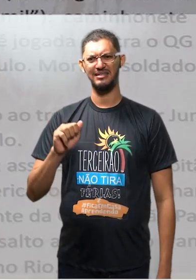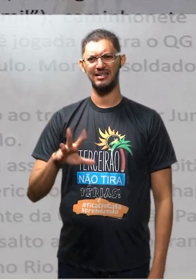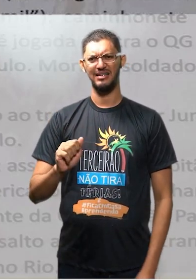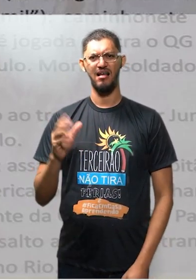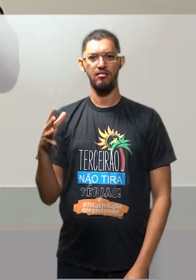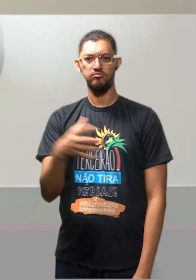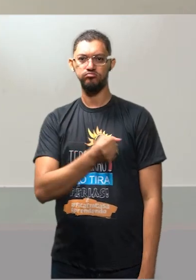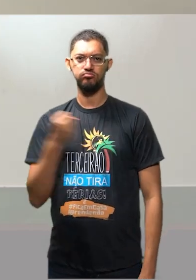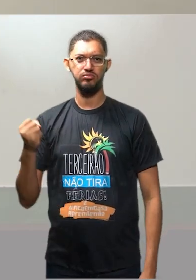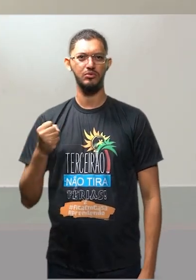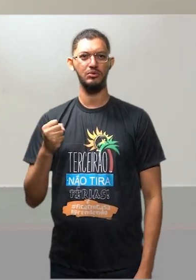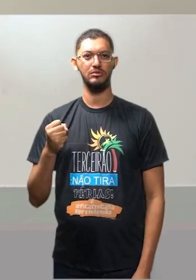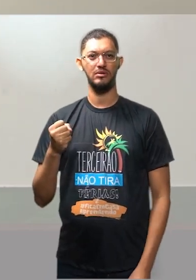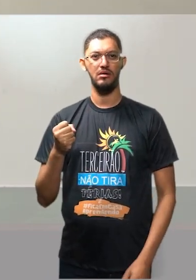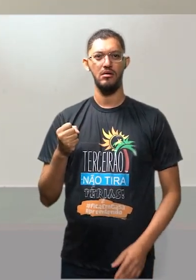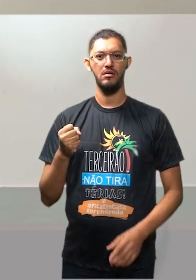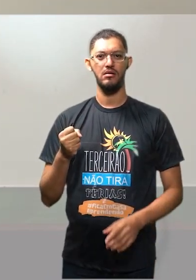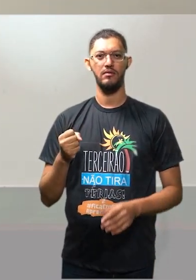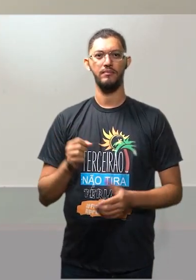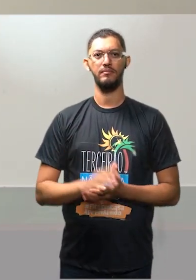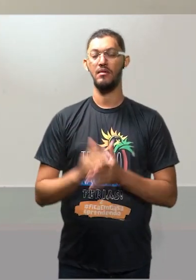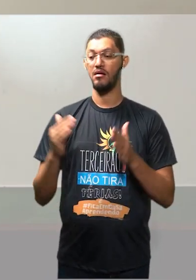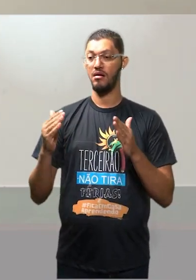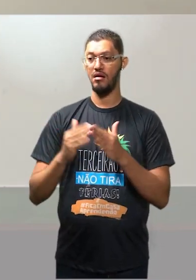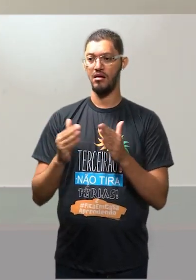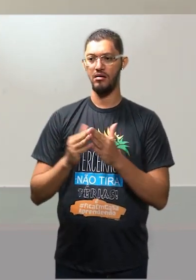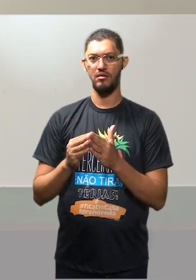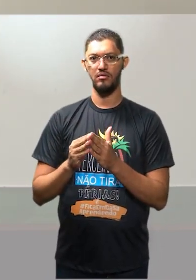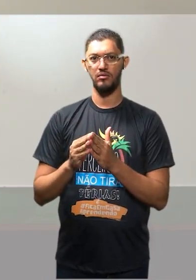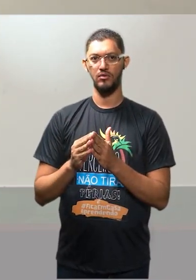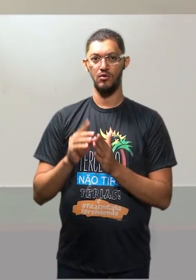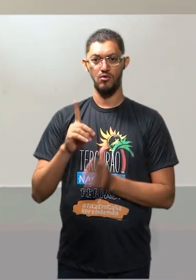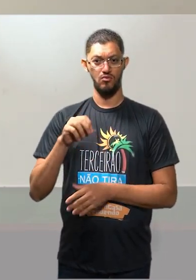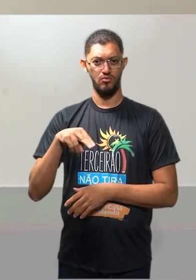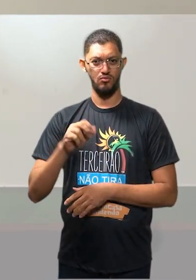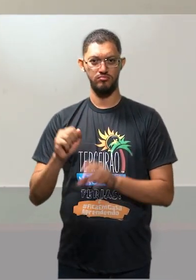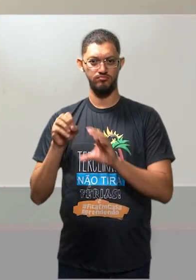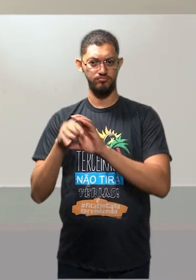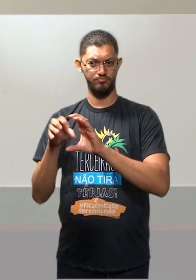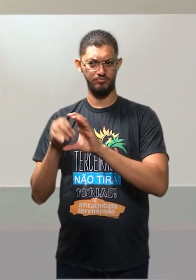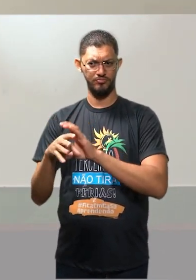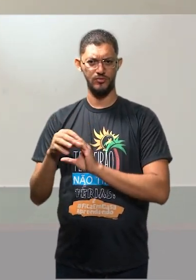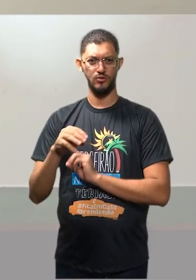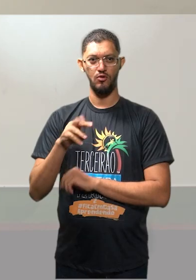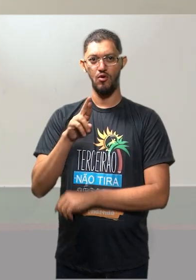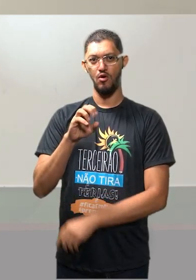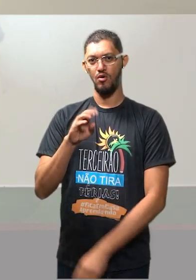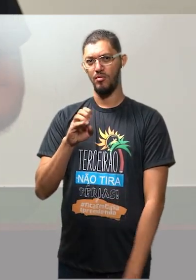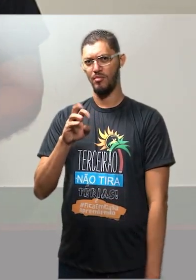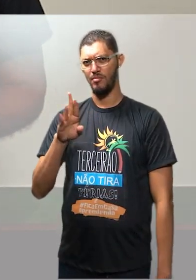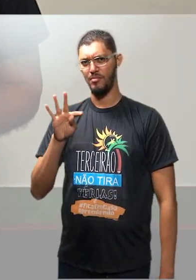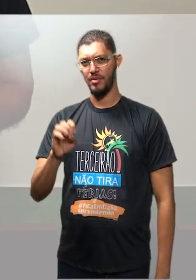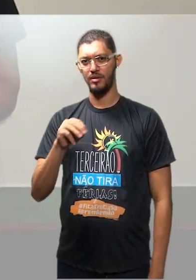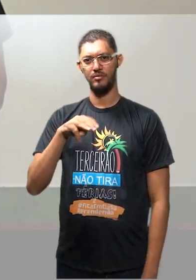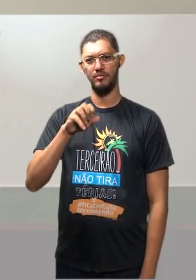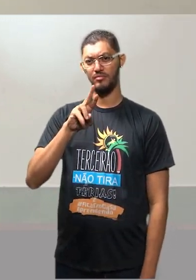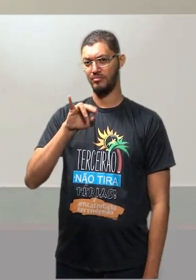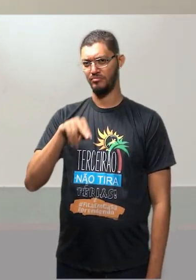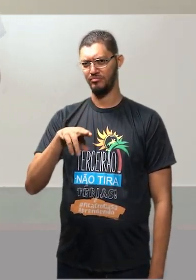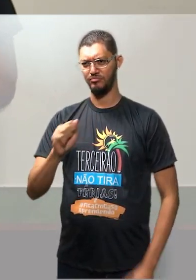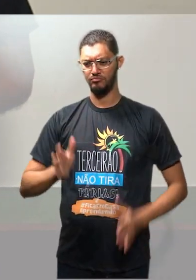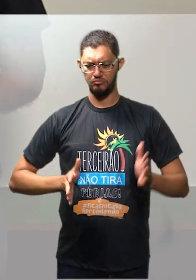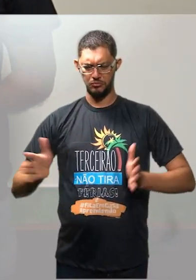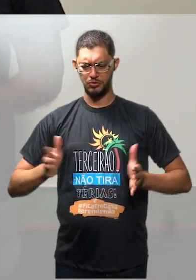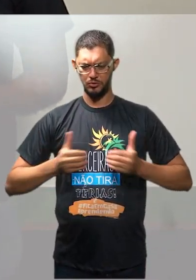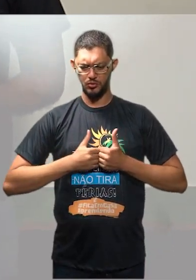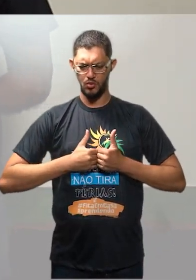Tá? A casa do dono da Globo, pessoal. Roberto Marinho. Quando começa o regime